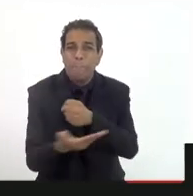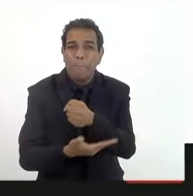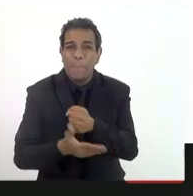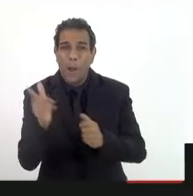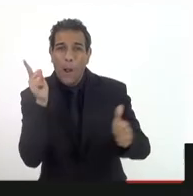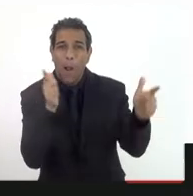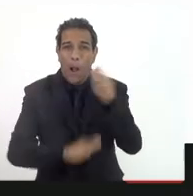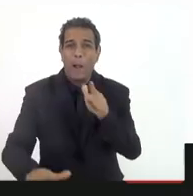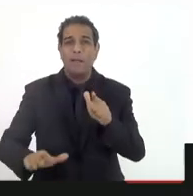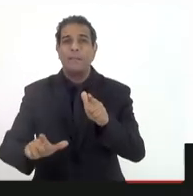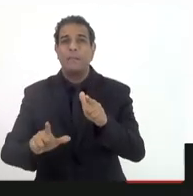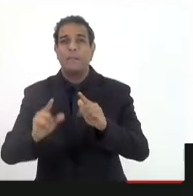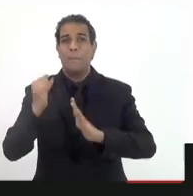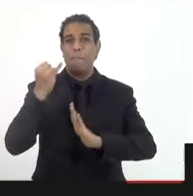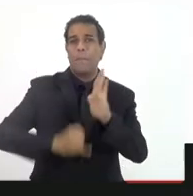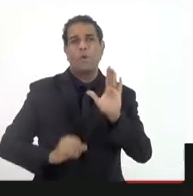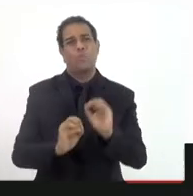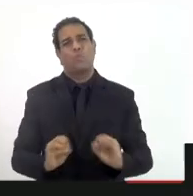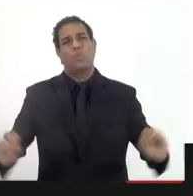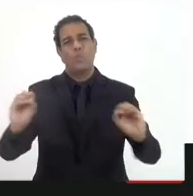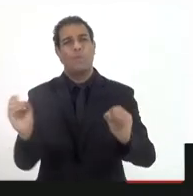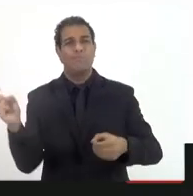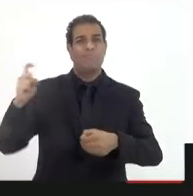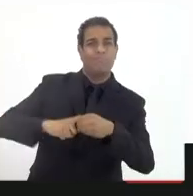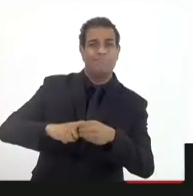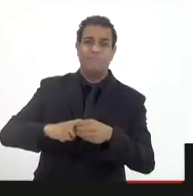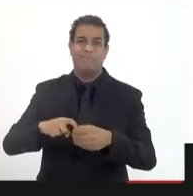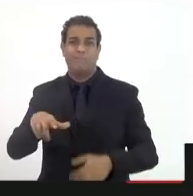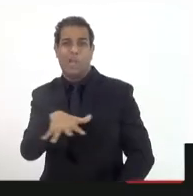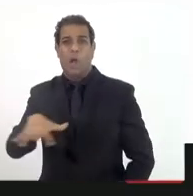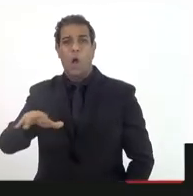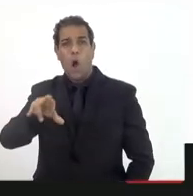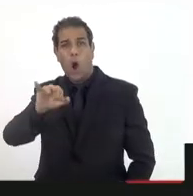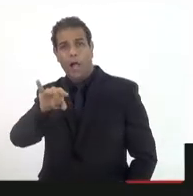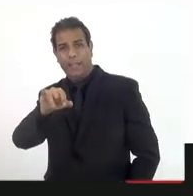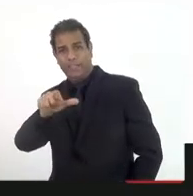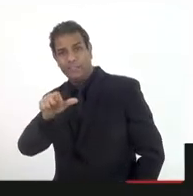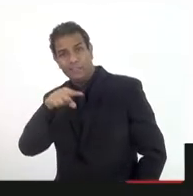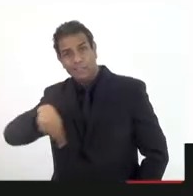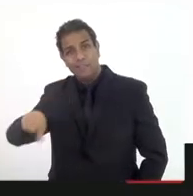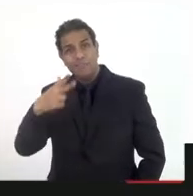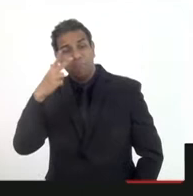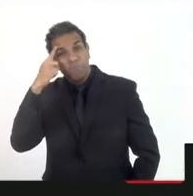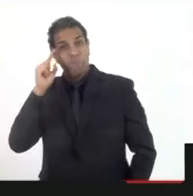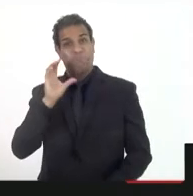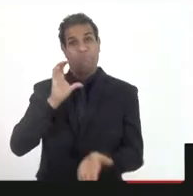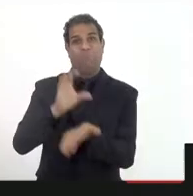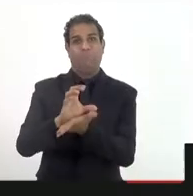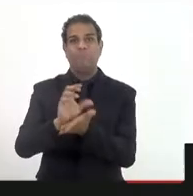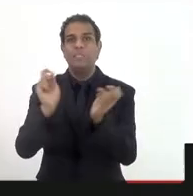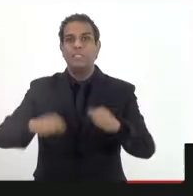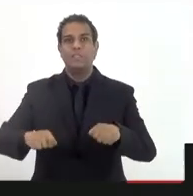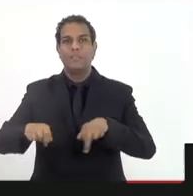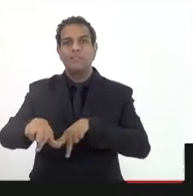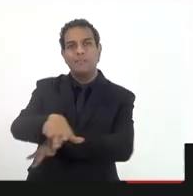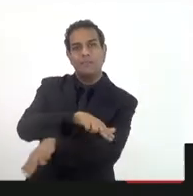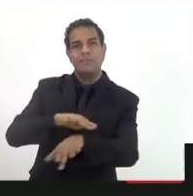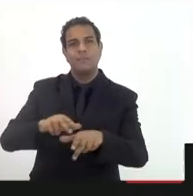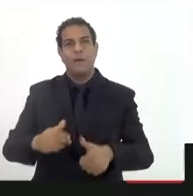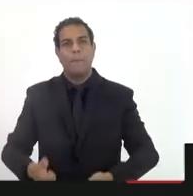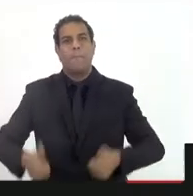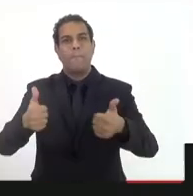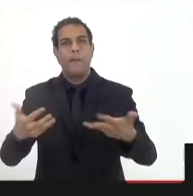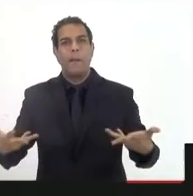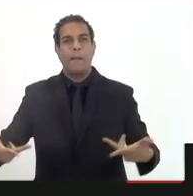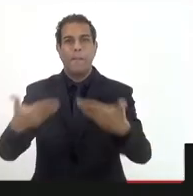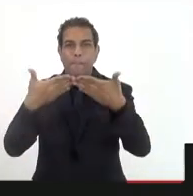de impostos e fica muito dependente dos rogueses. Então, a ideia é esse fundo ser também um instrumento de diversificação da estrutura produtiva